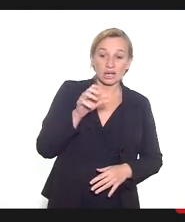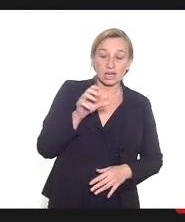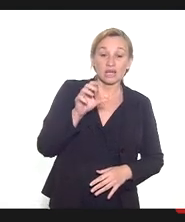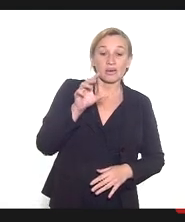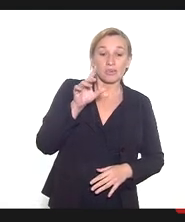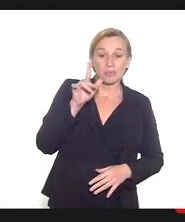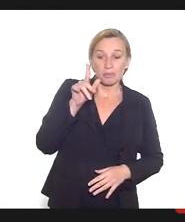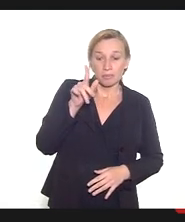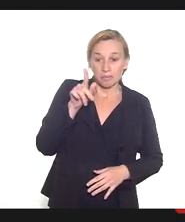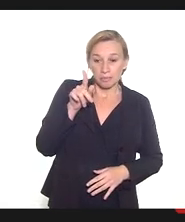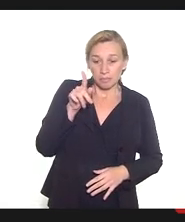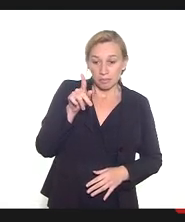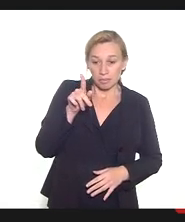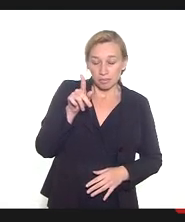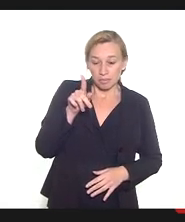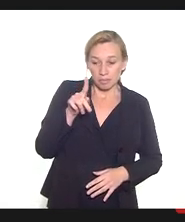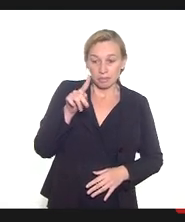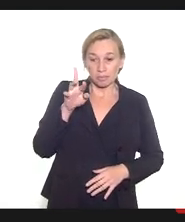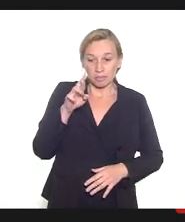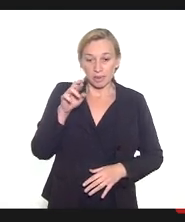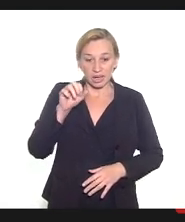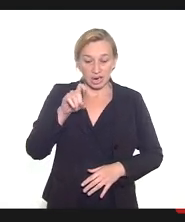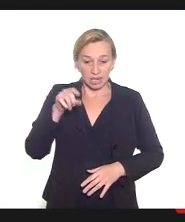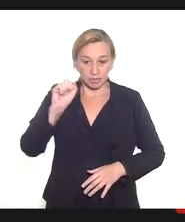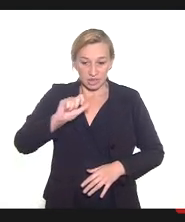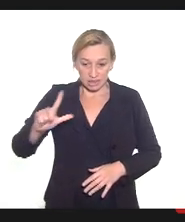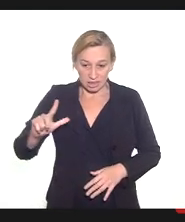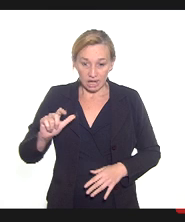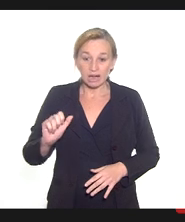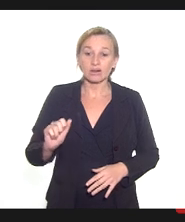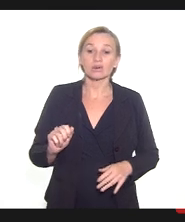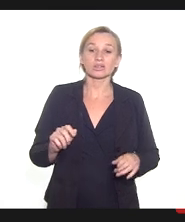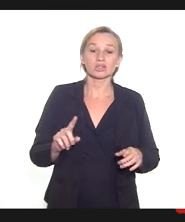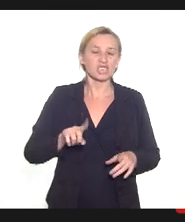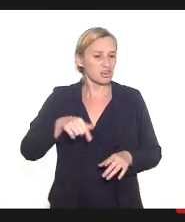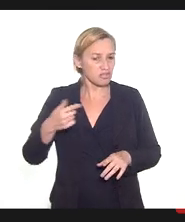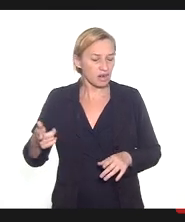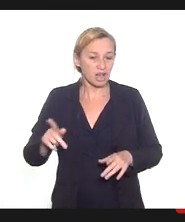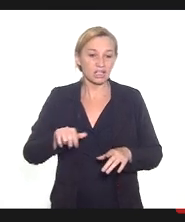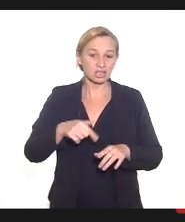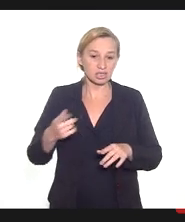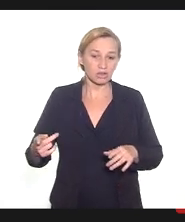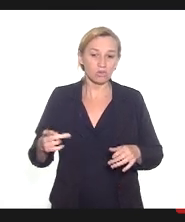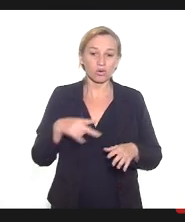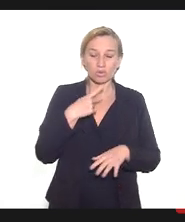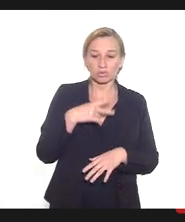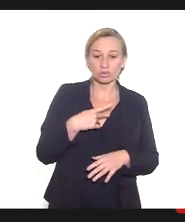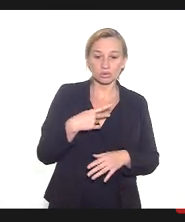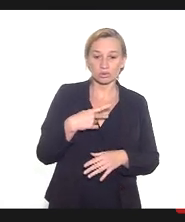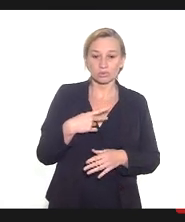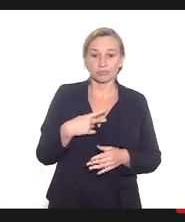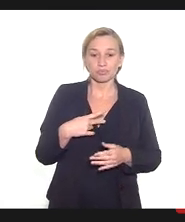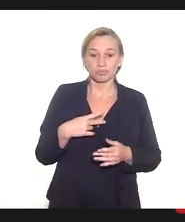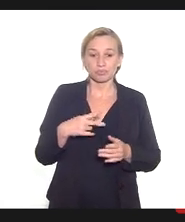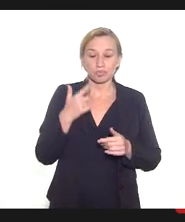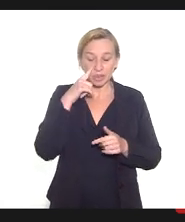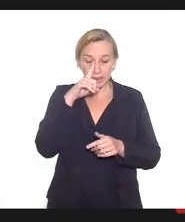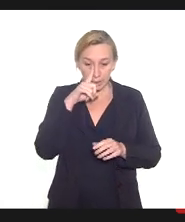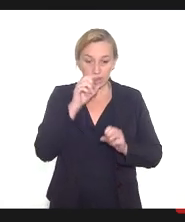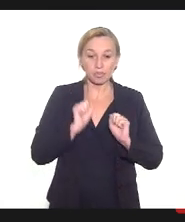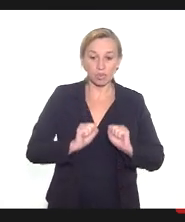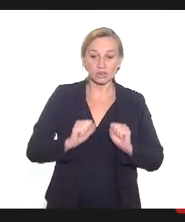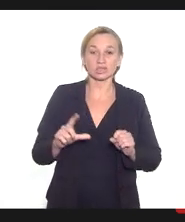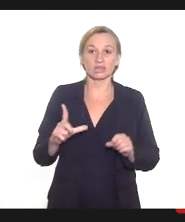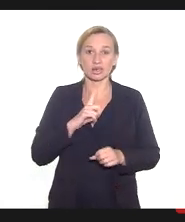maior risco de dias de hospitalização, desfechos neonatais adversos, admissão em UTI neonatal. E